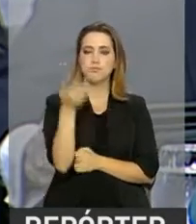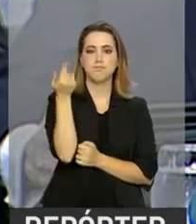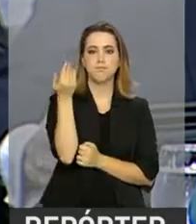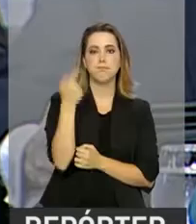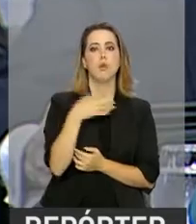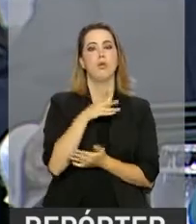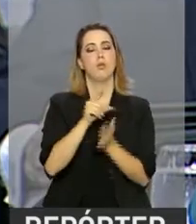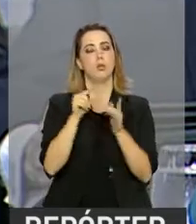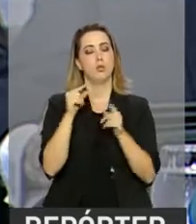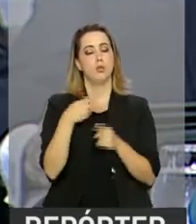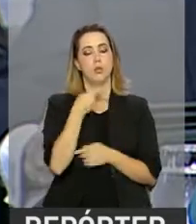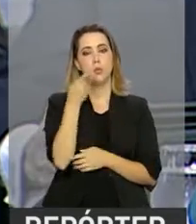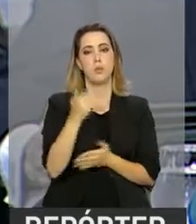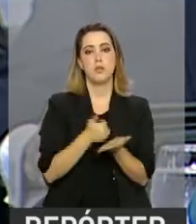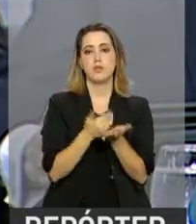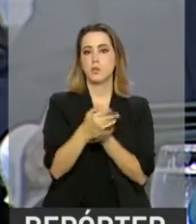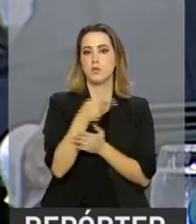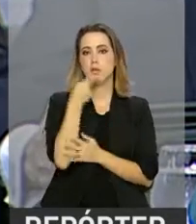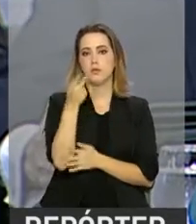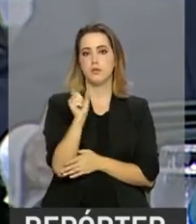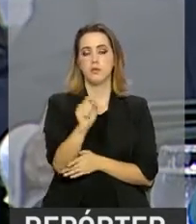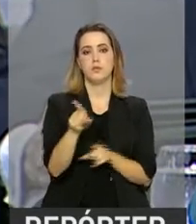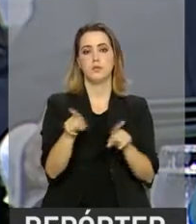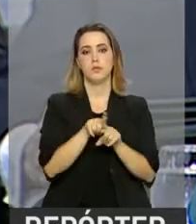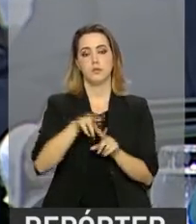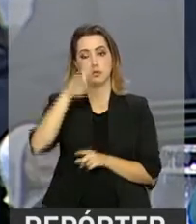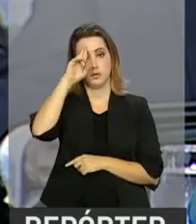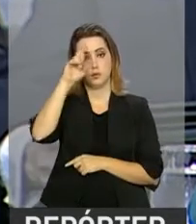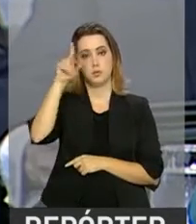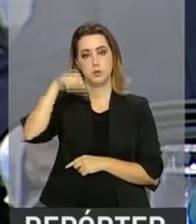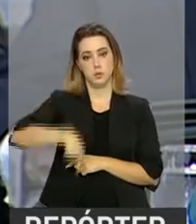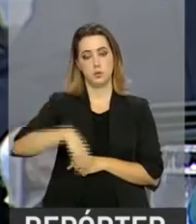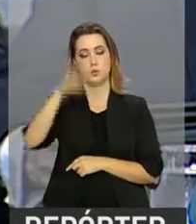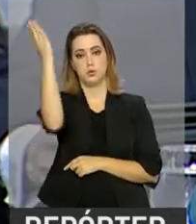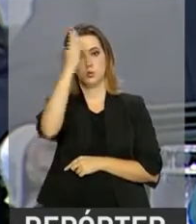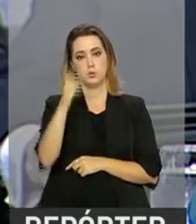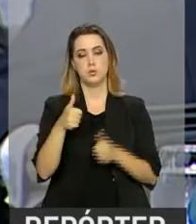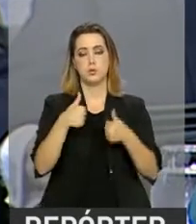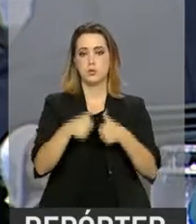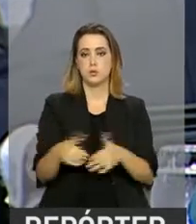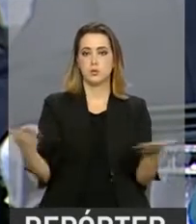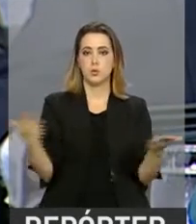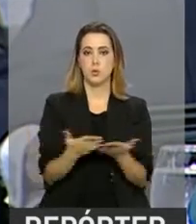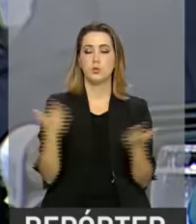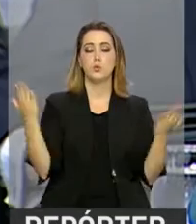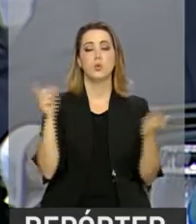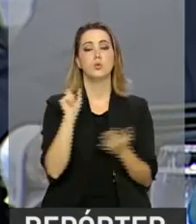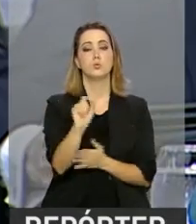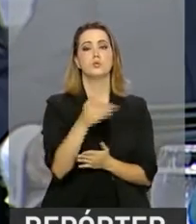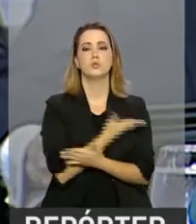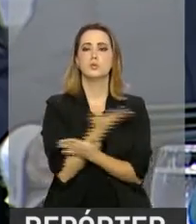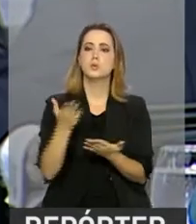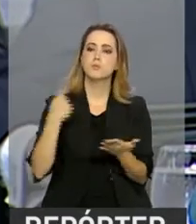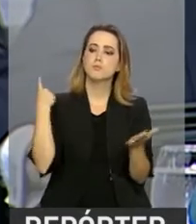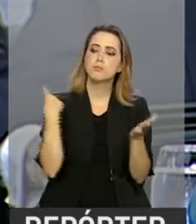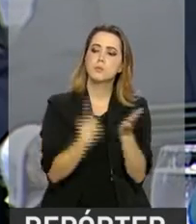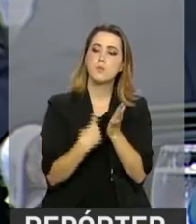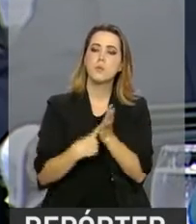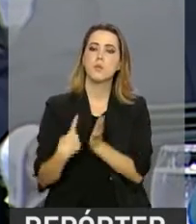da minha fala, e com as autoridades brasileiras que aqui se encontram, no dia de hoje, os senhores firmarão